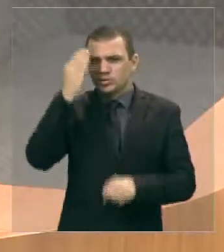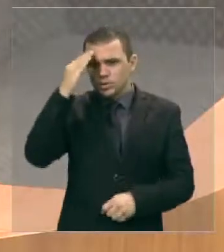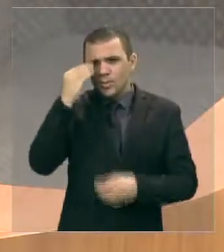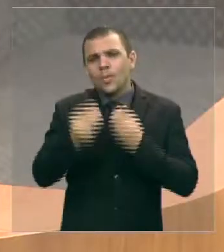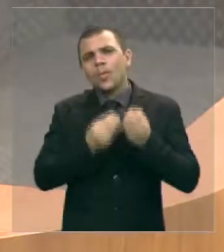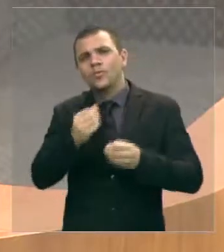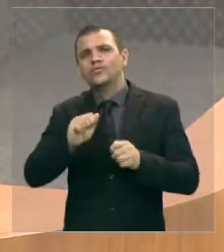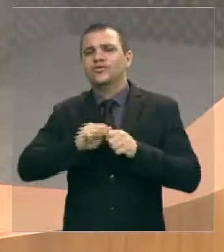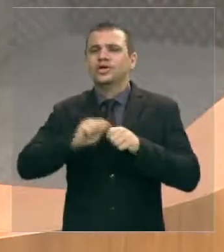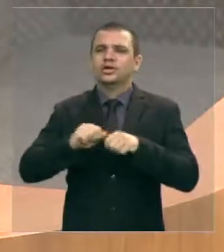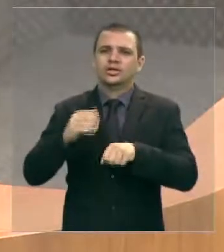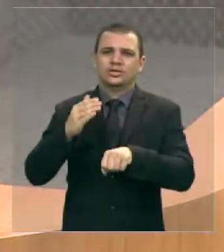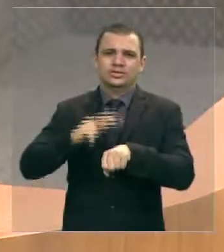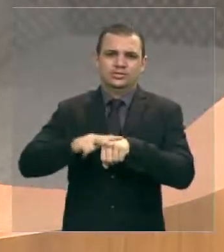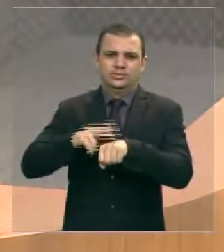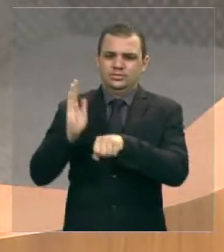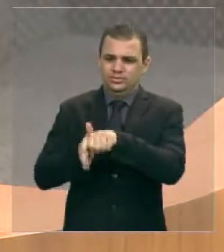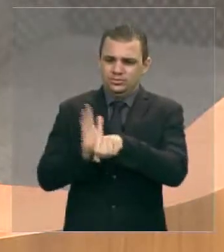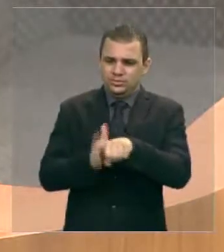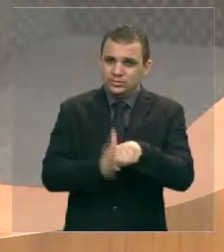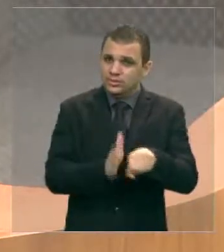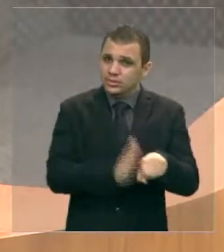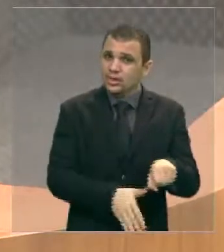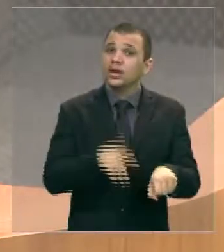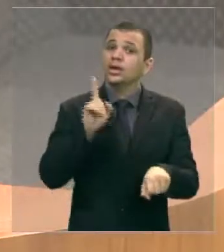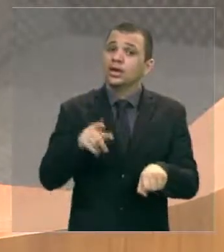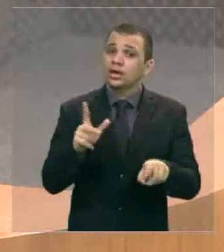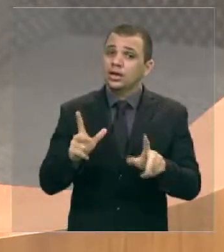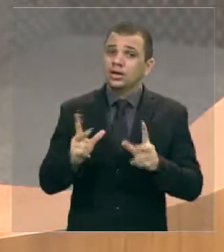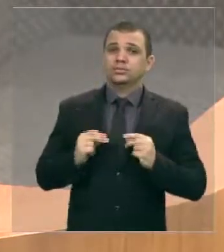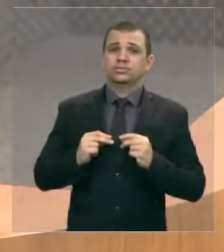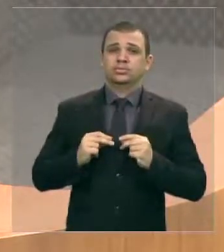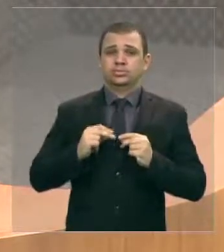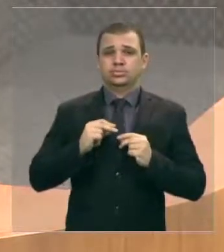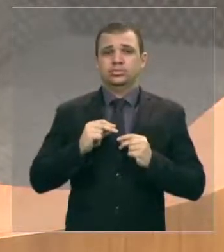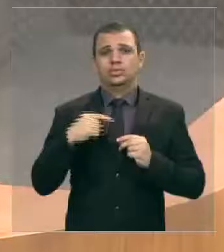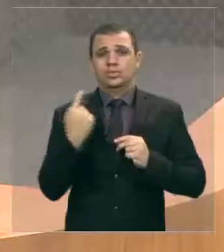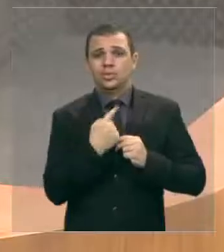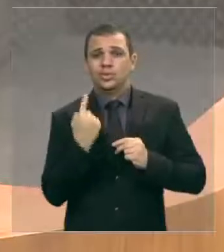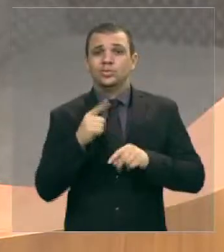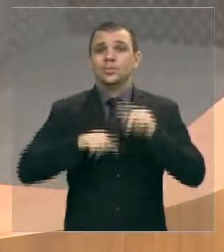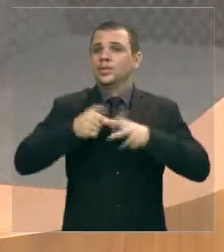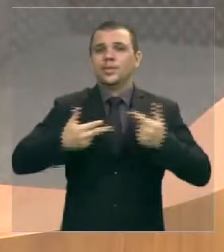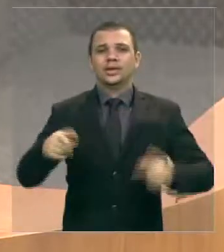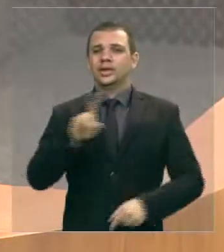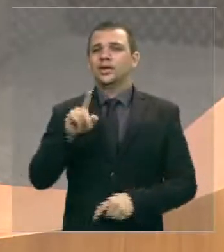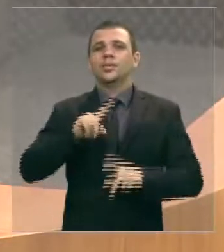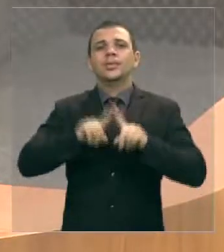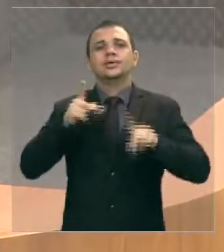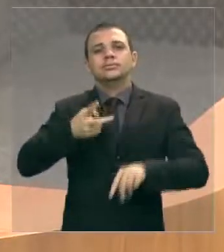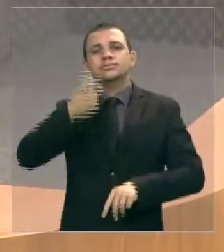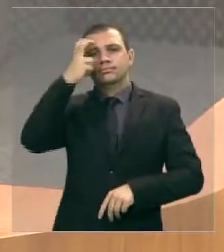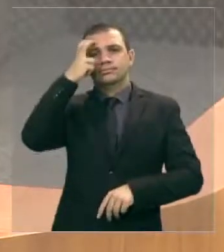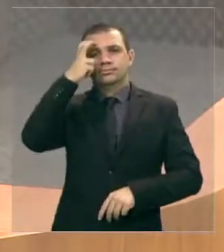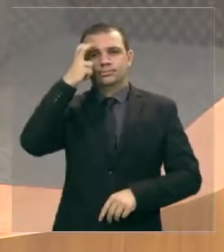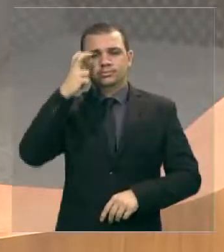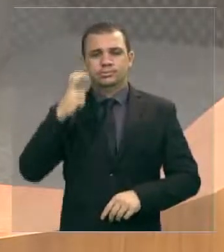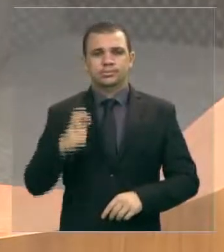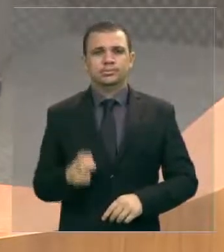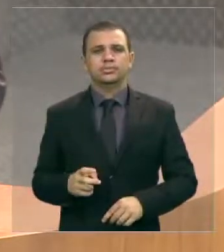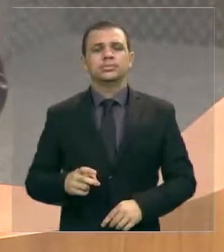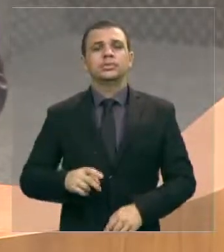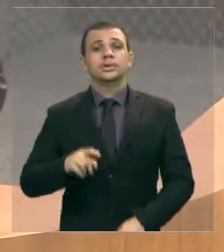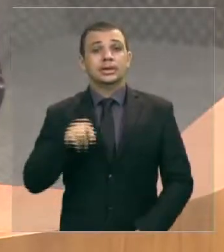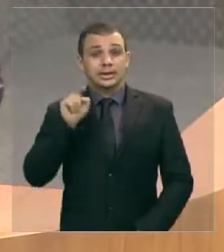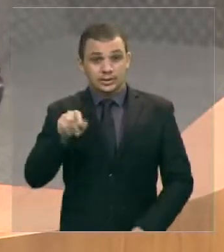cuchá como um bem imaterial para que isso seja feito há todo um procedimento técnico que